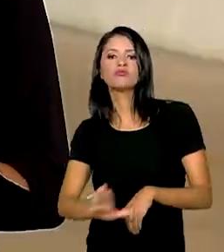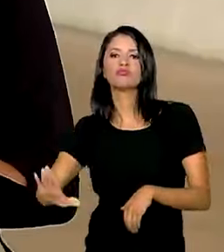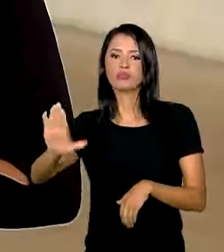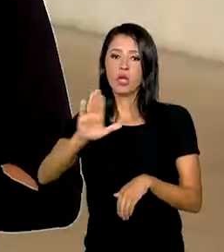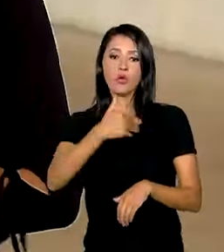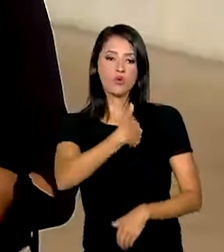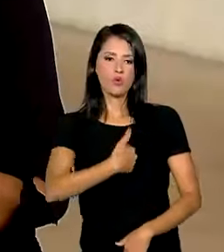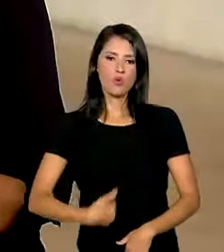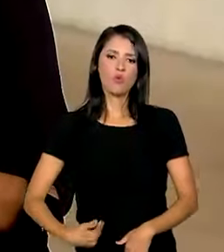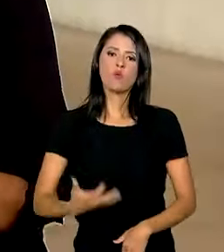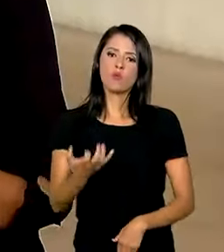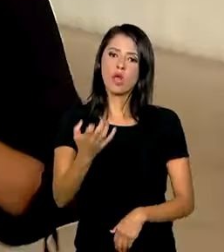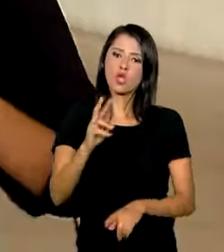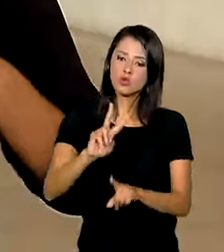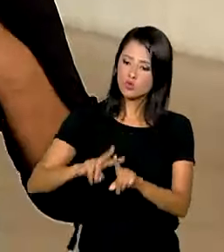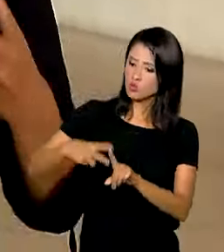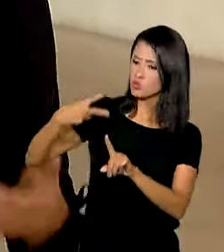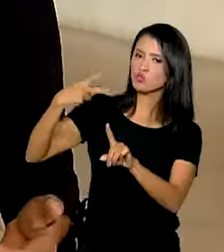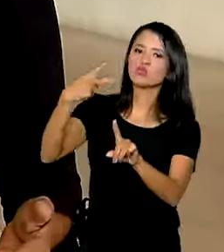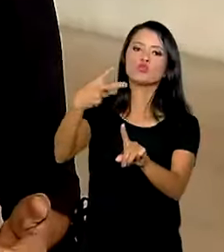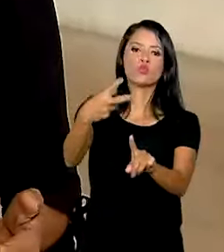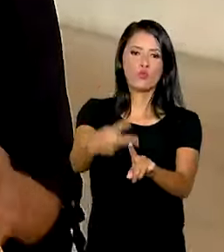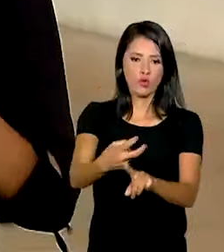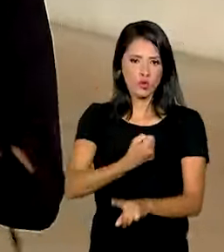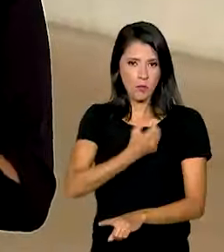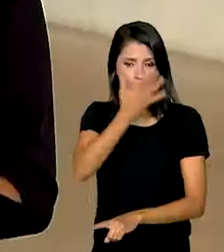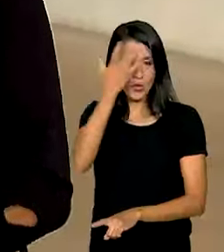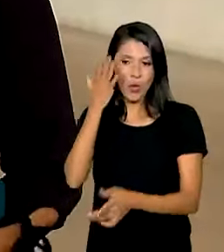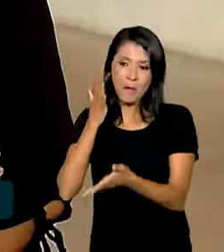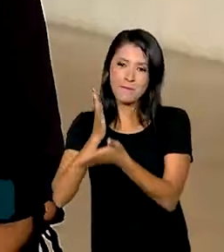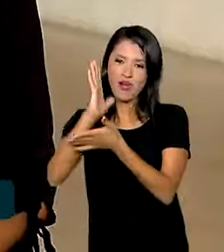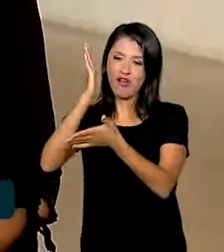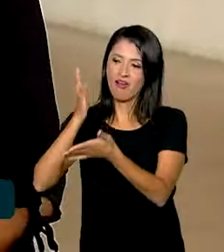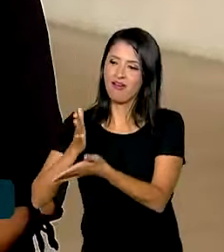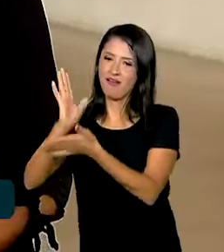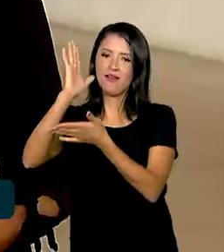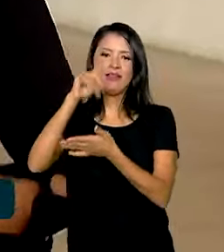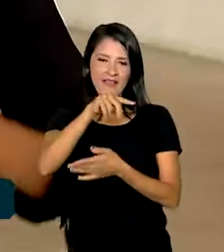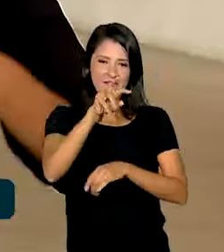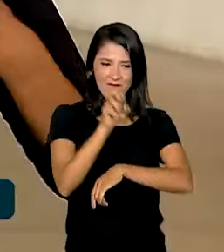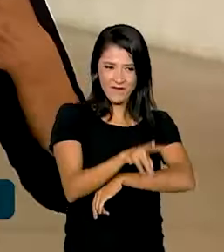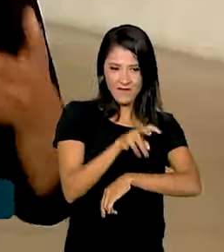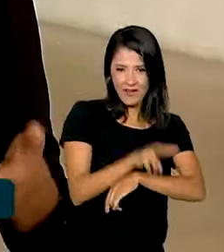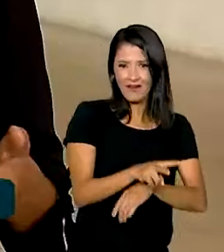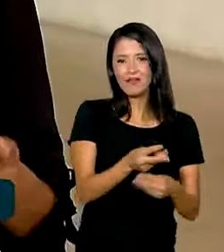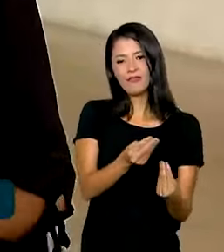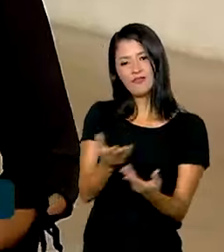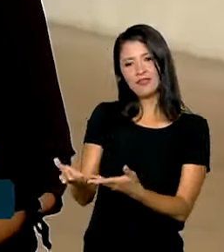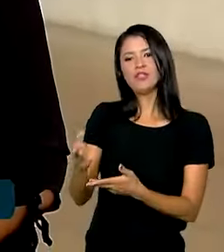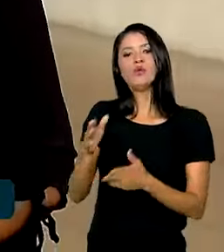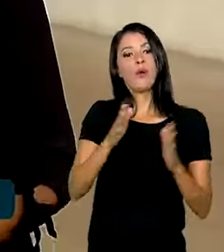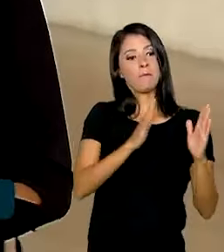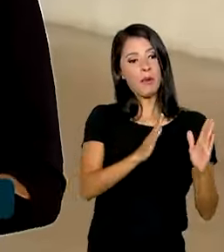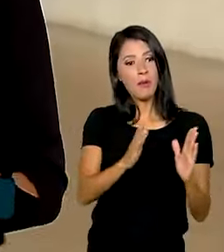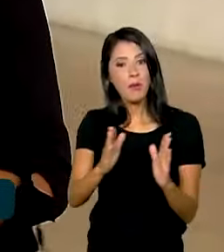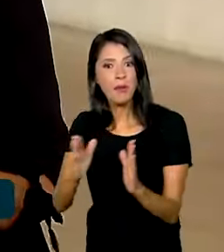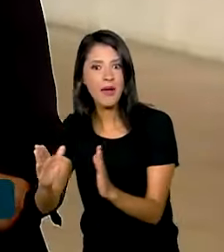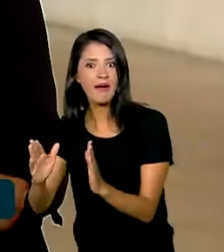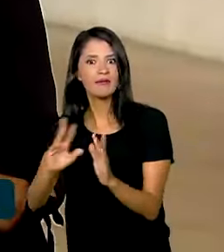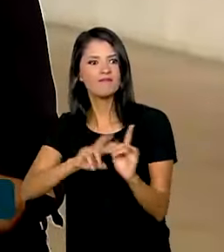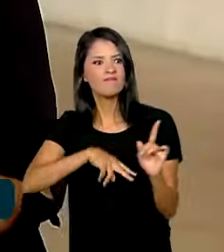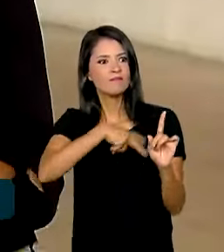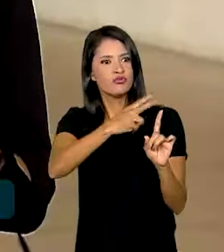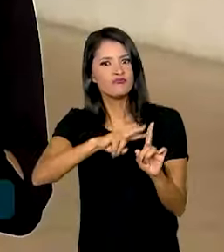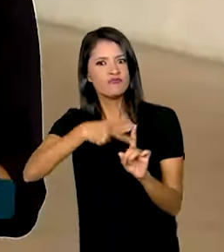governo quer ter duas vezes o número de aprovados em relação às vagas oferecidas em cada bloco. Isso